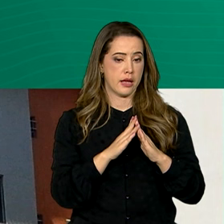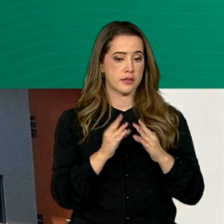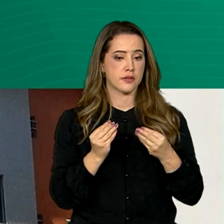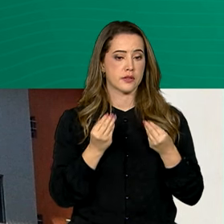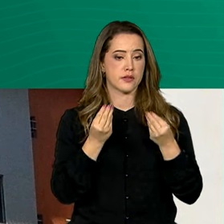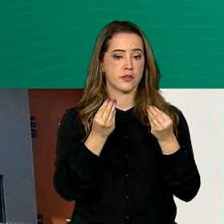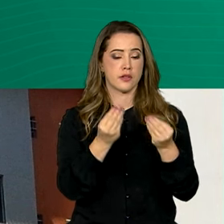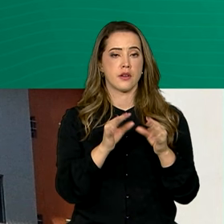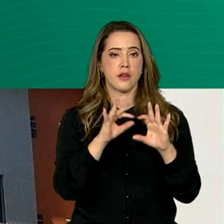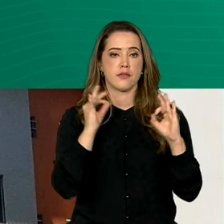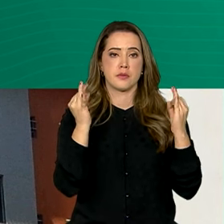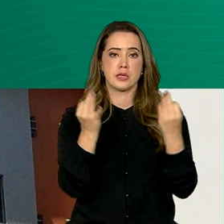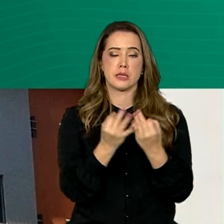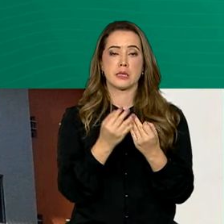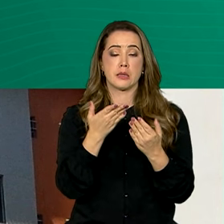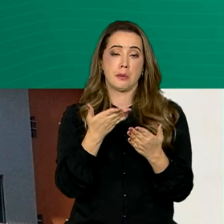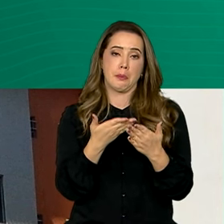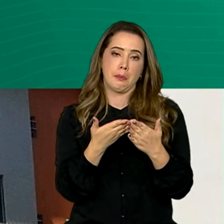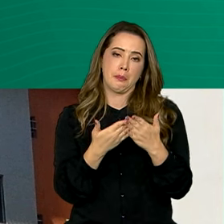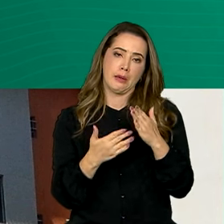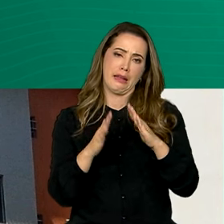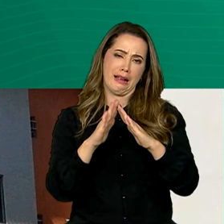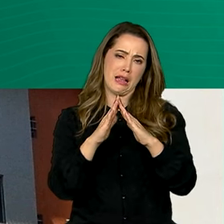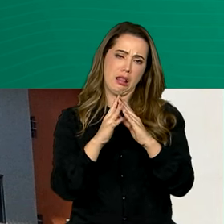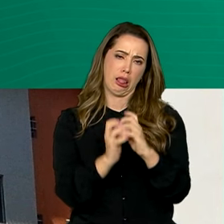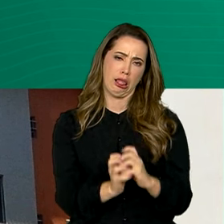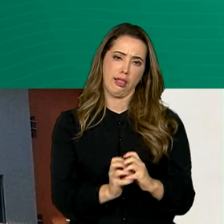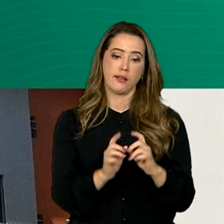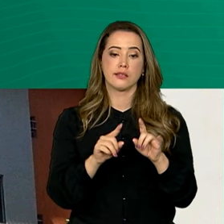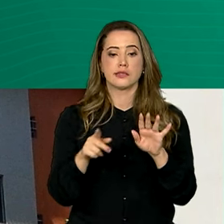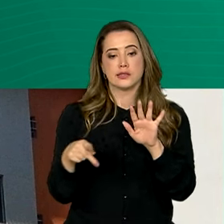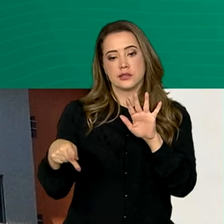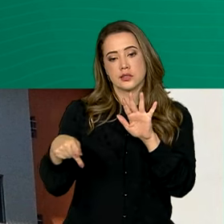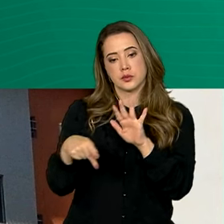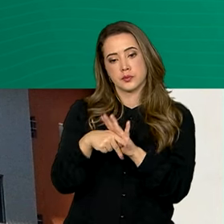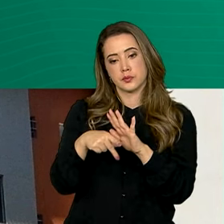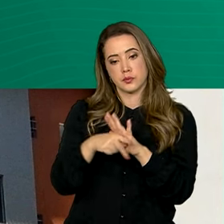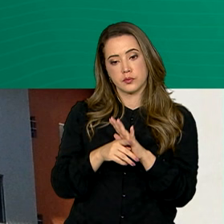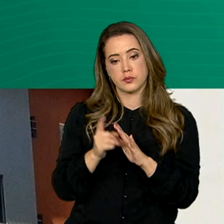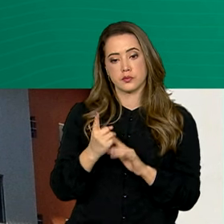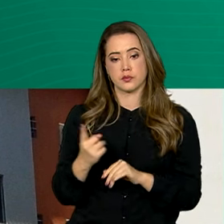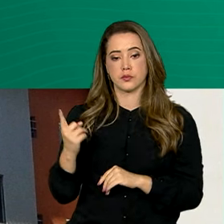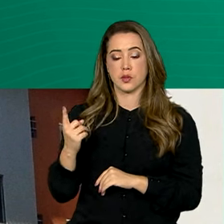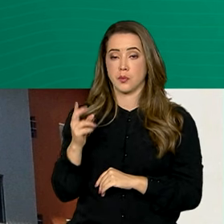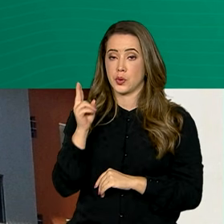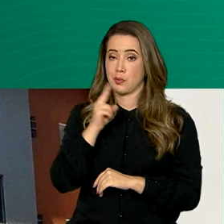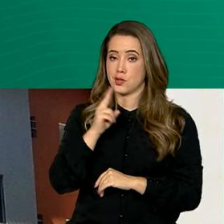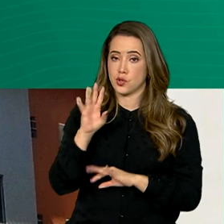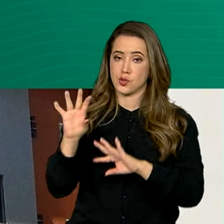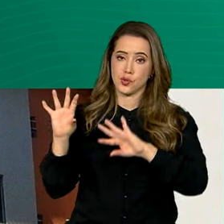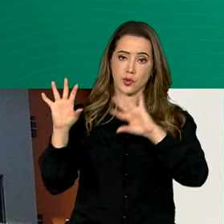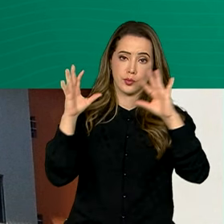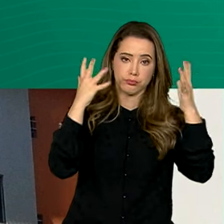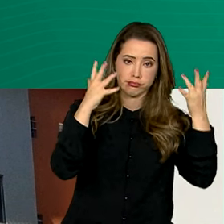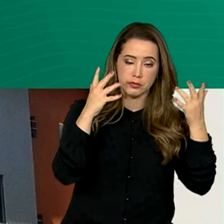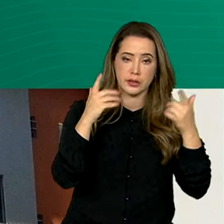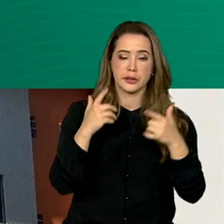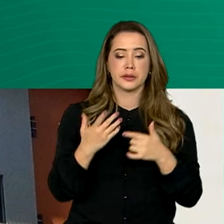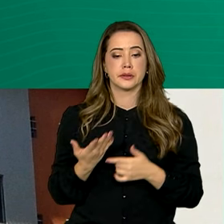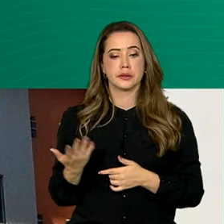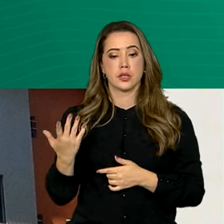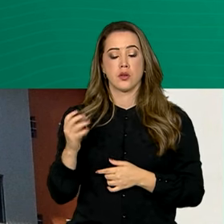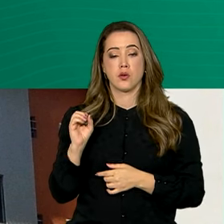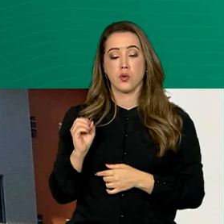serão destinadas a famílias que tenham perdido seu único imóvel por emergência ou estado de calamidade